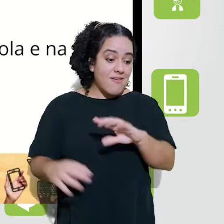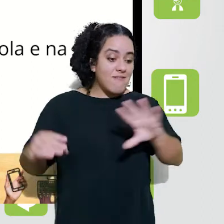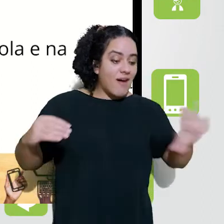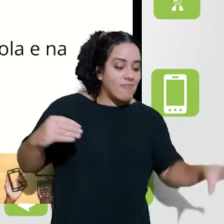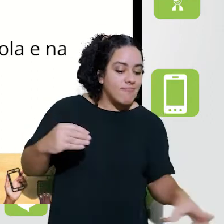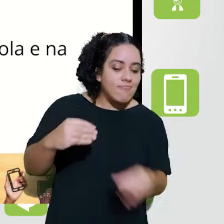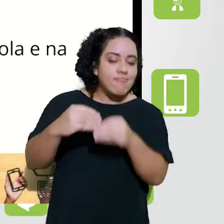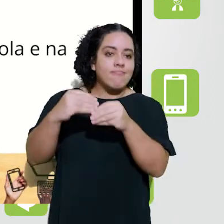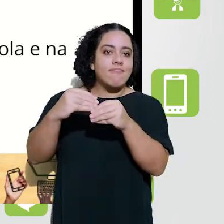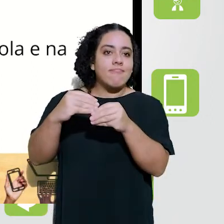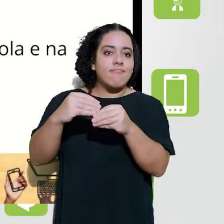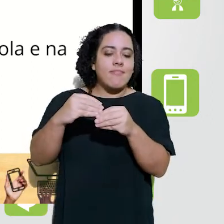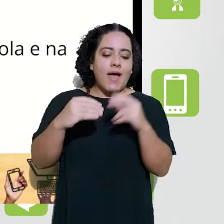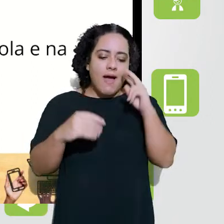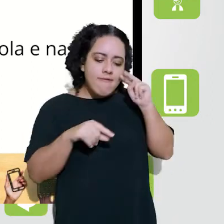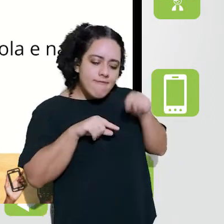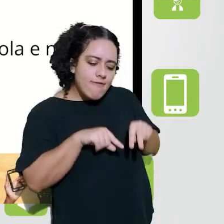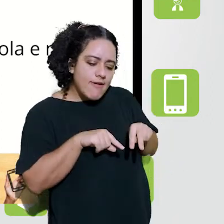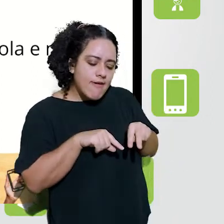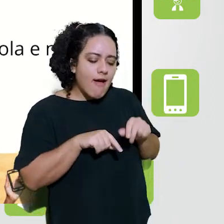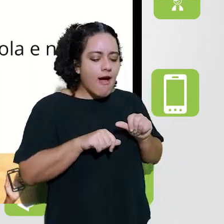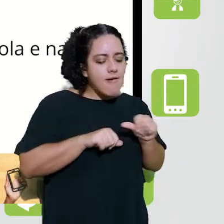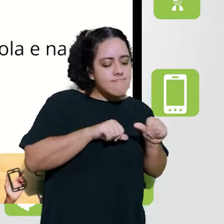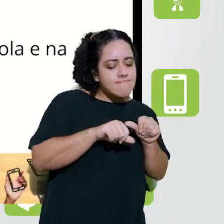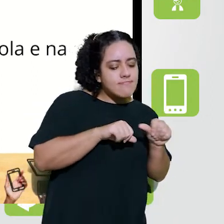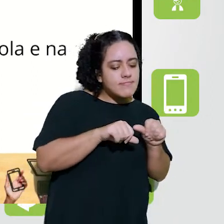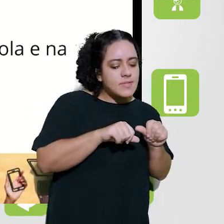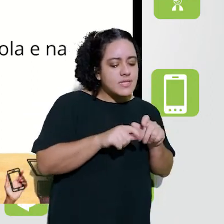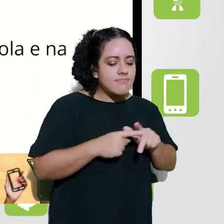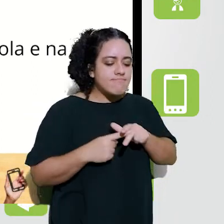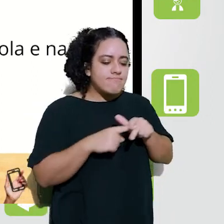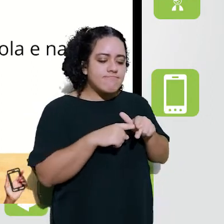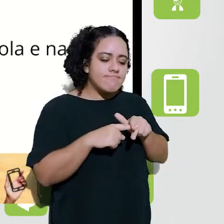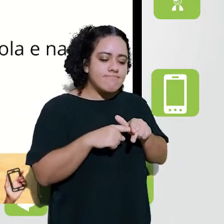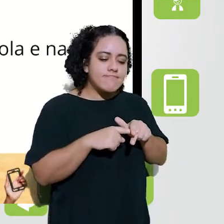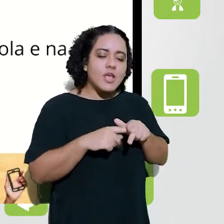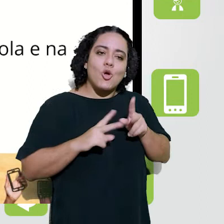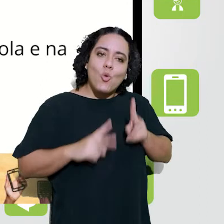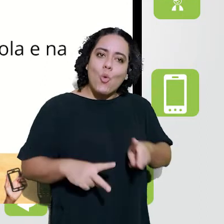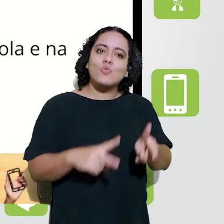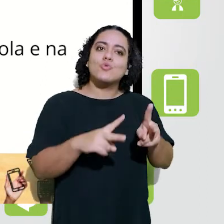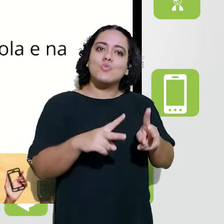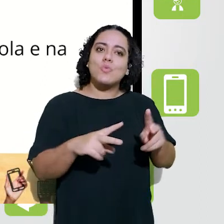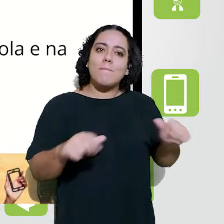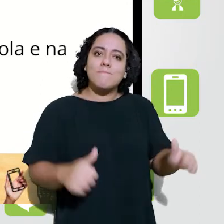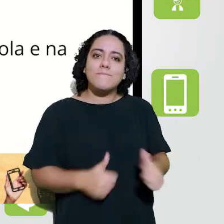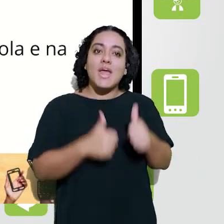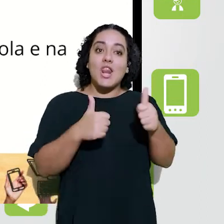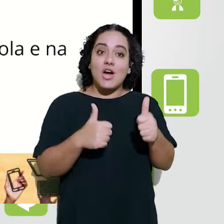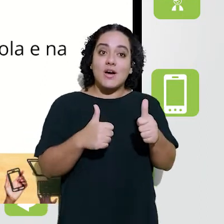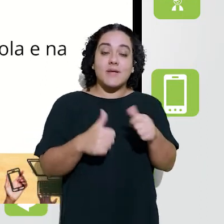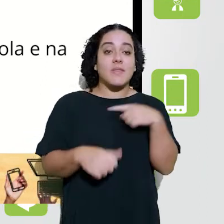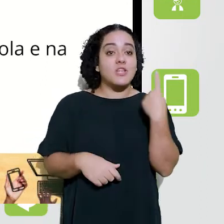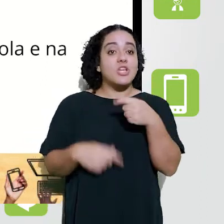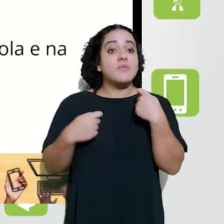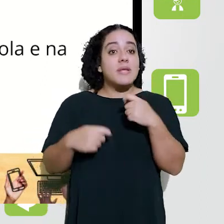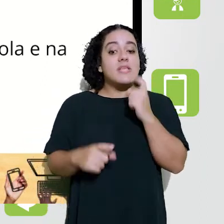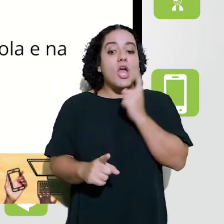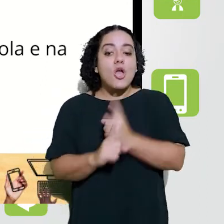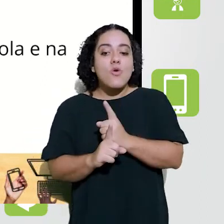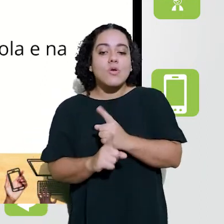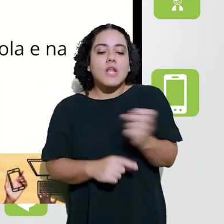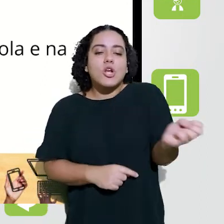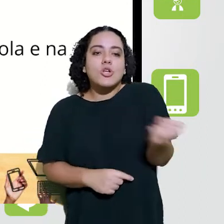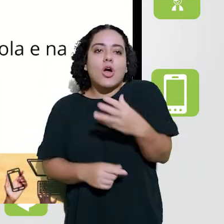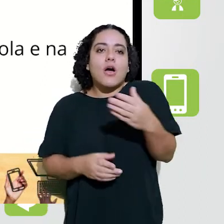de uma tecnologia. O conhecimento está aí para ser revisitado, tem conhecimento que a gente não pode deixar em posse alguma